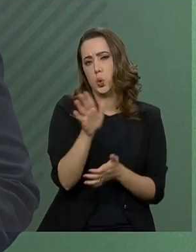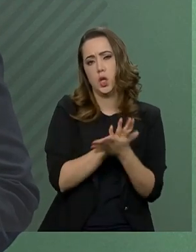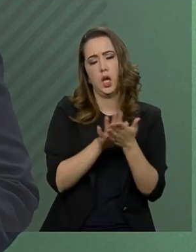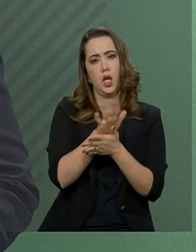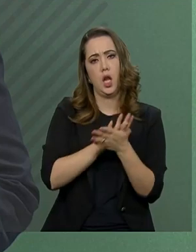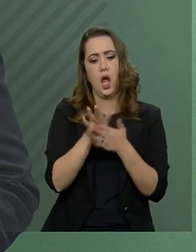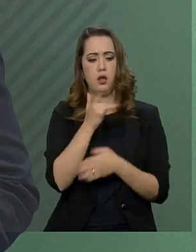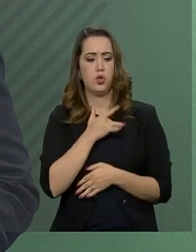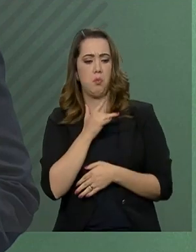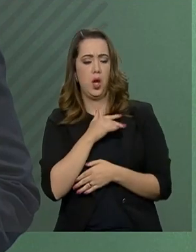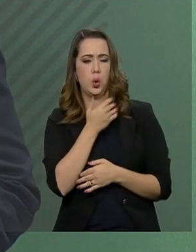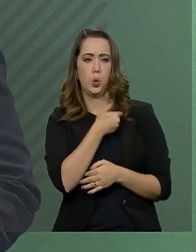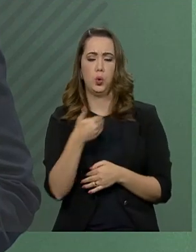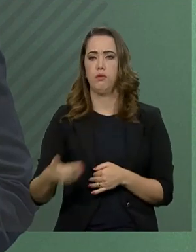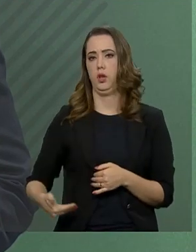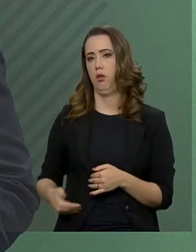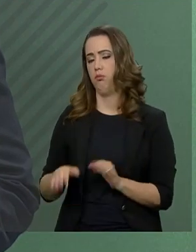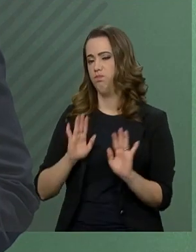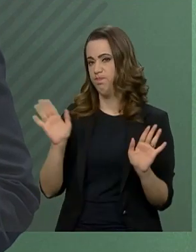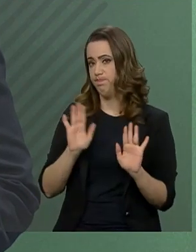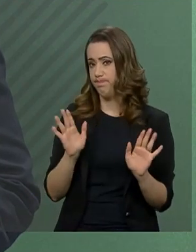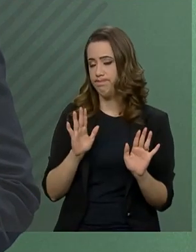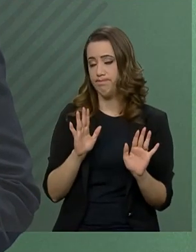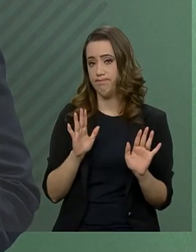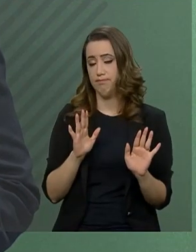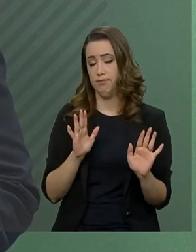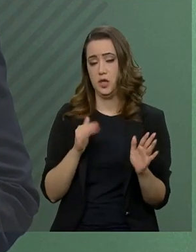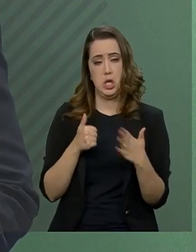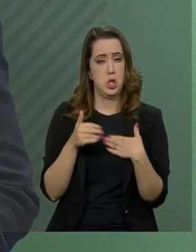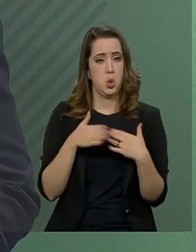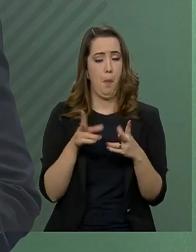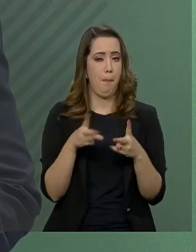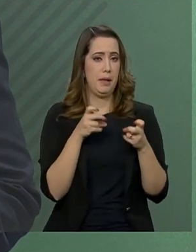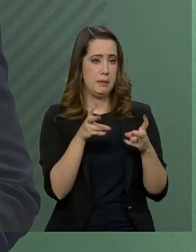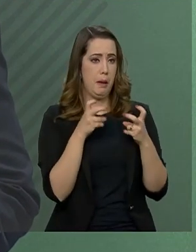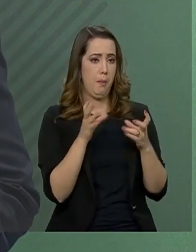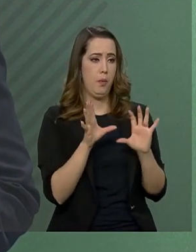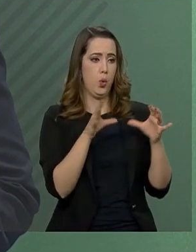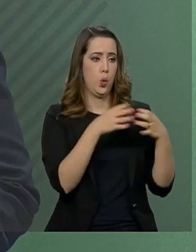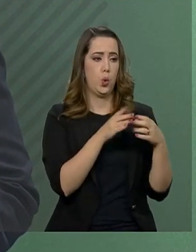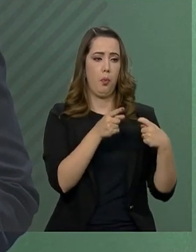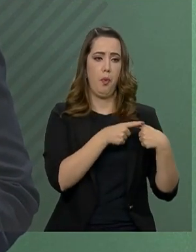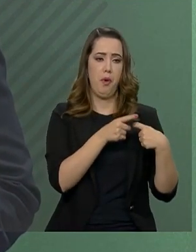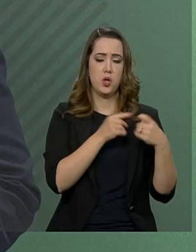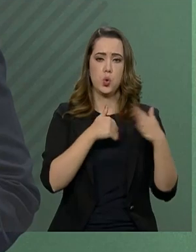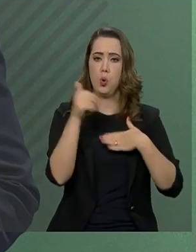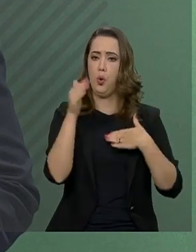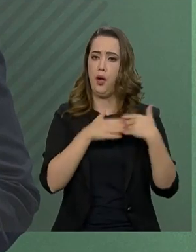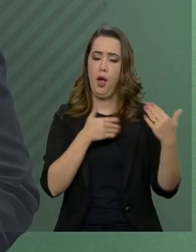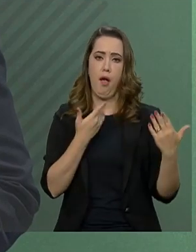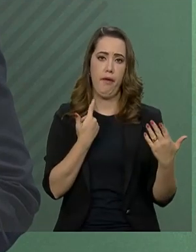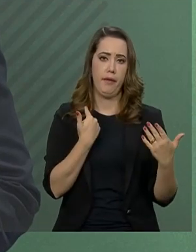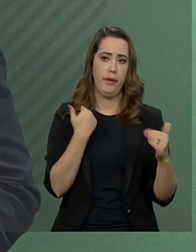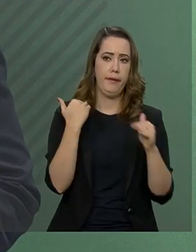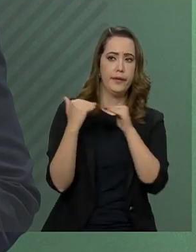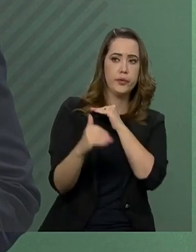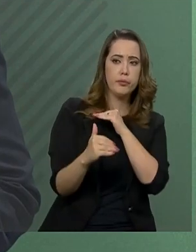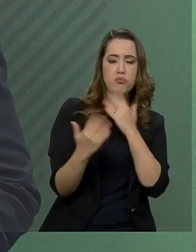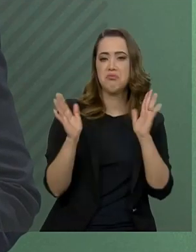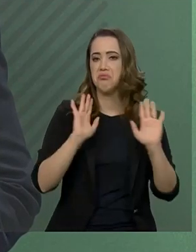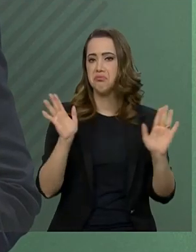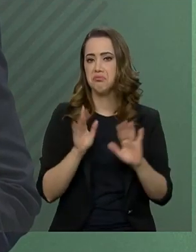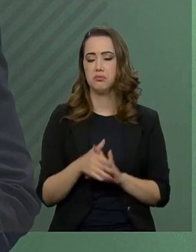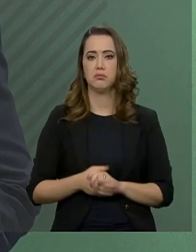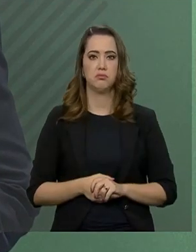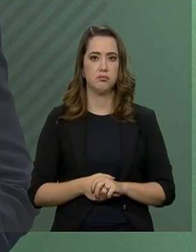temor do governo de perceber por parte dos grupos médicos qualquer posição antagônica a isso.